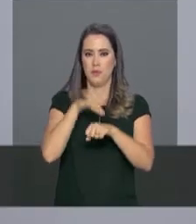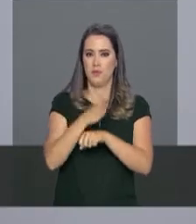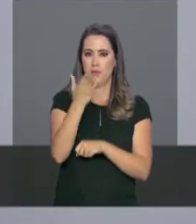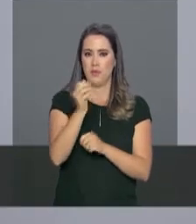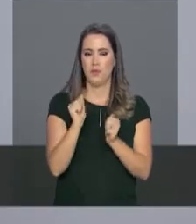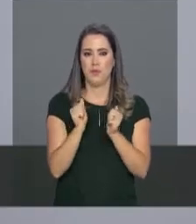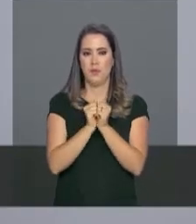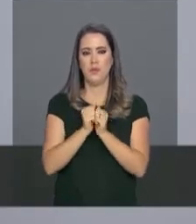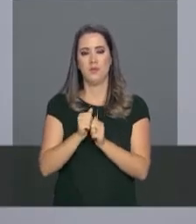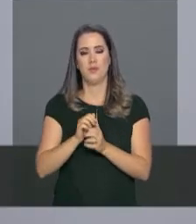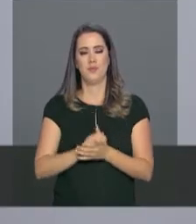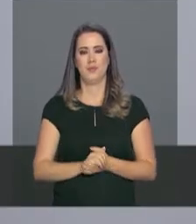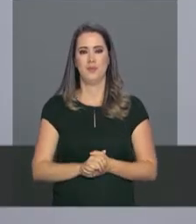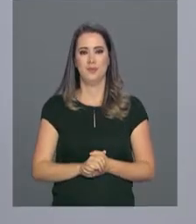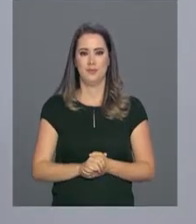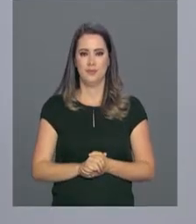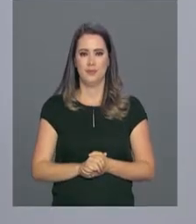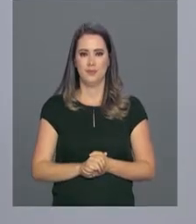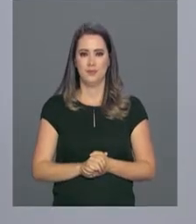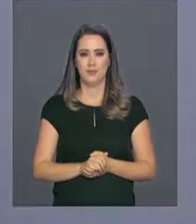noite para você e até mais tarde.